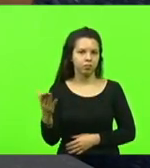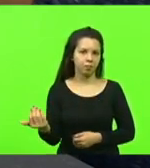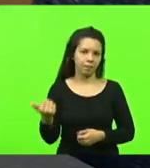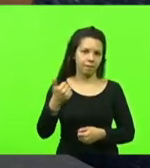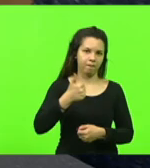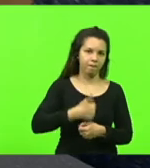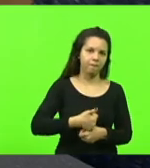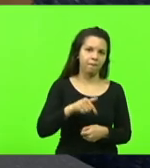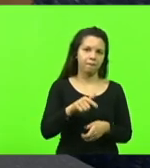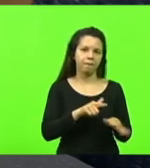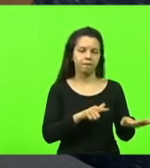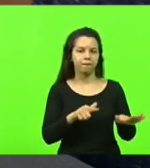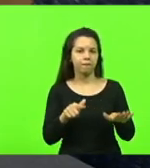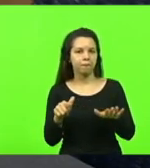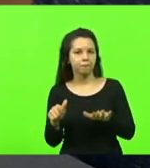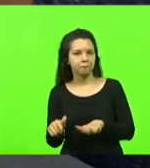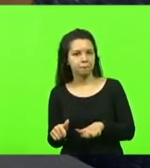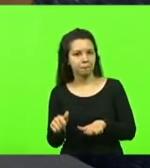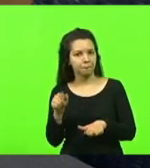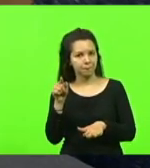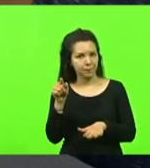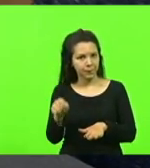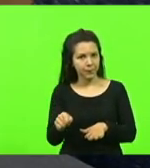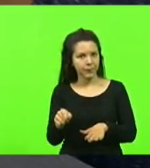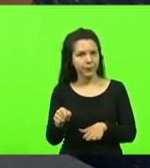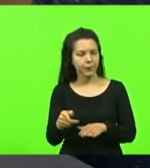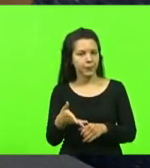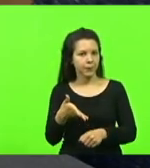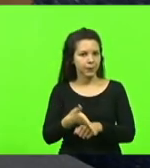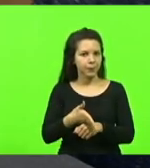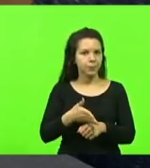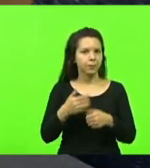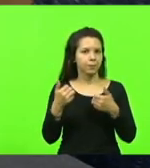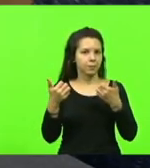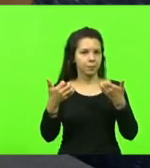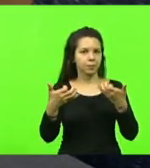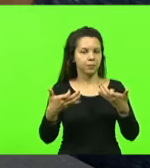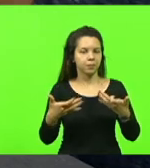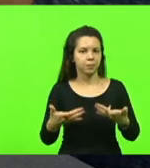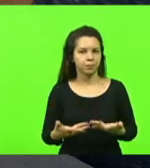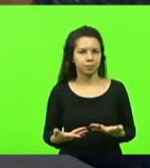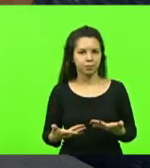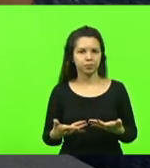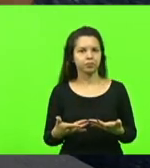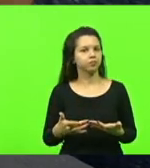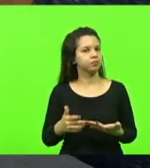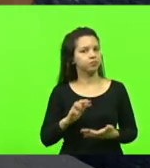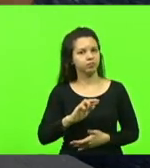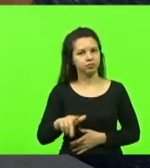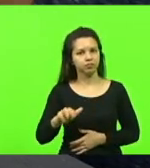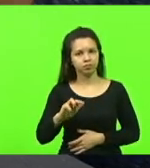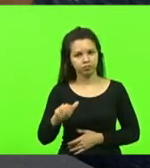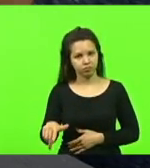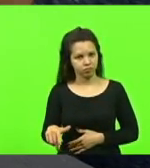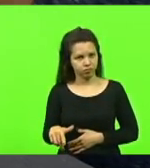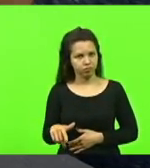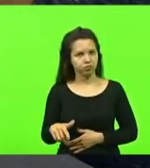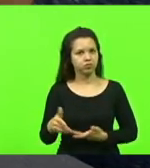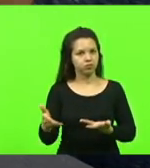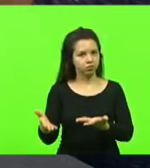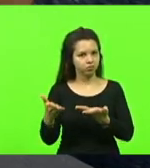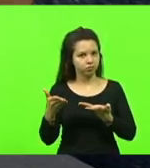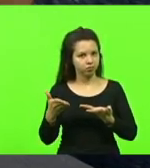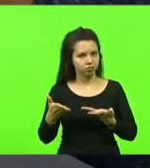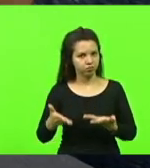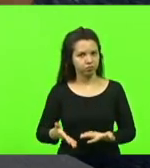semana. Então, não é ele que tem que fazer esclarecimentos sobre as mudanças no comando. O convite está sendo